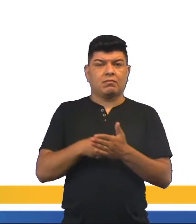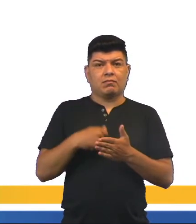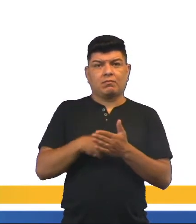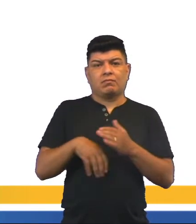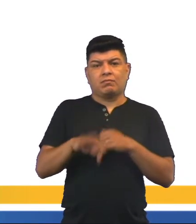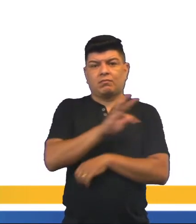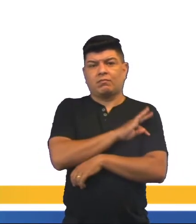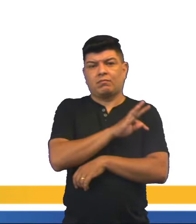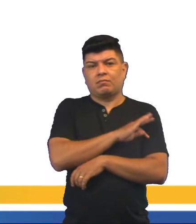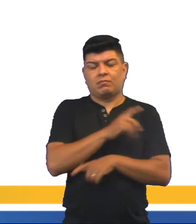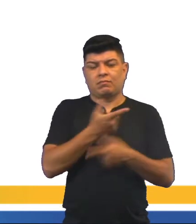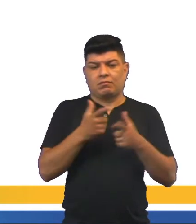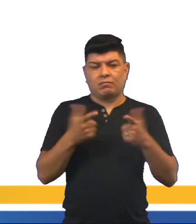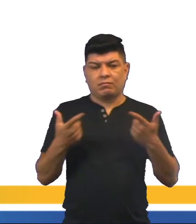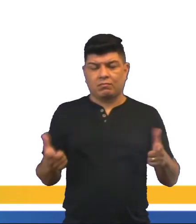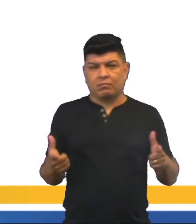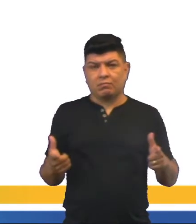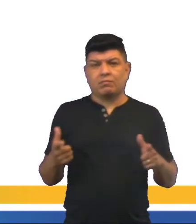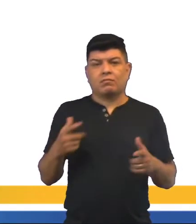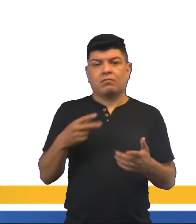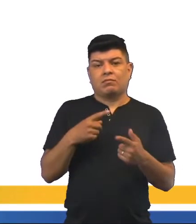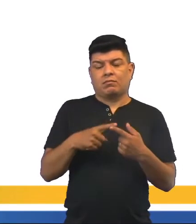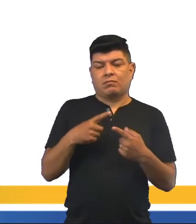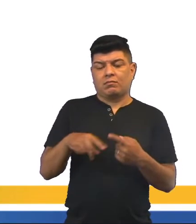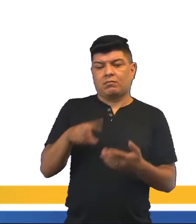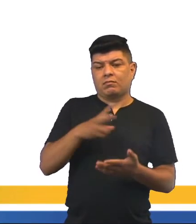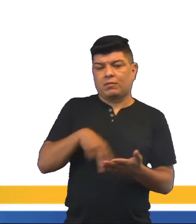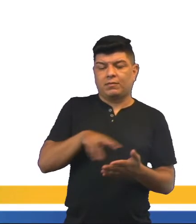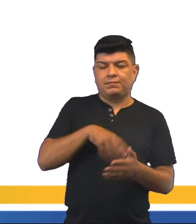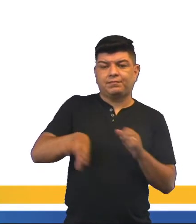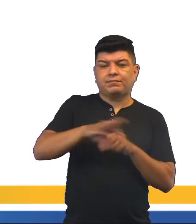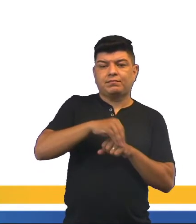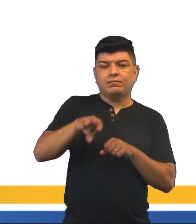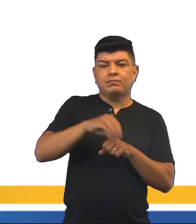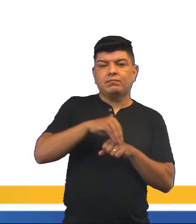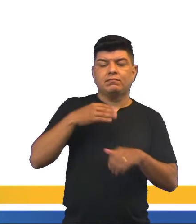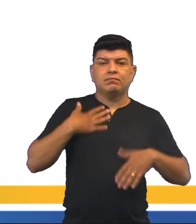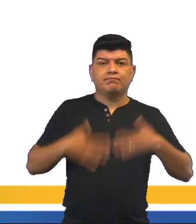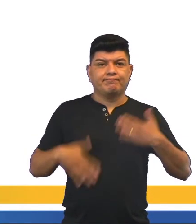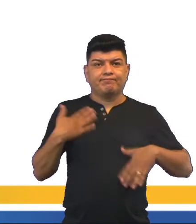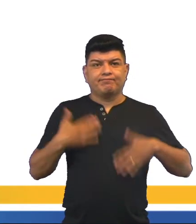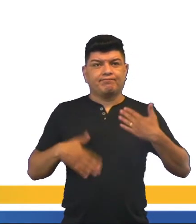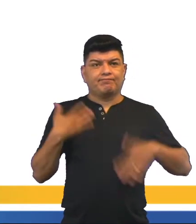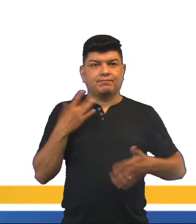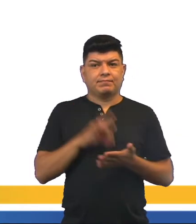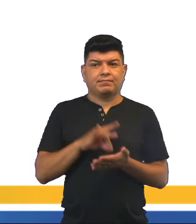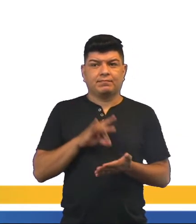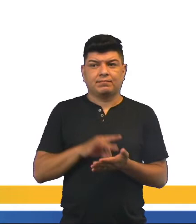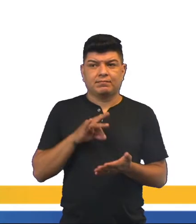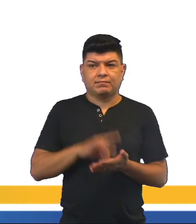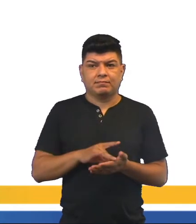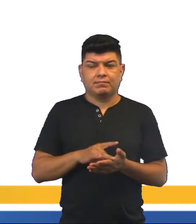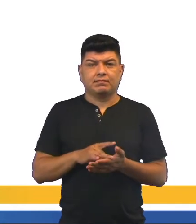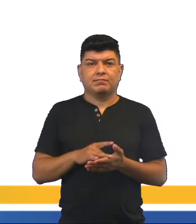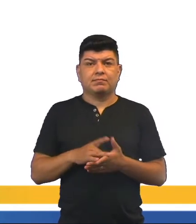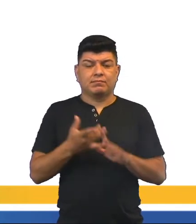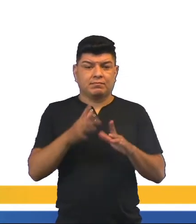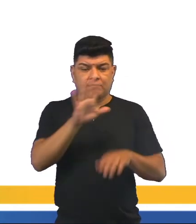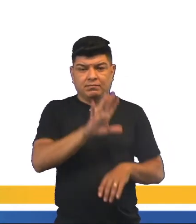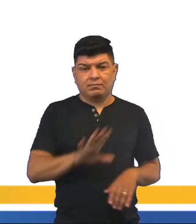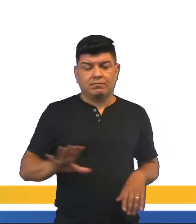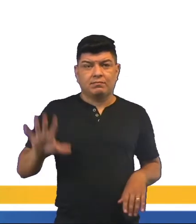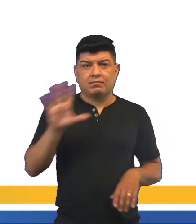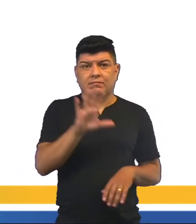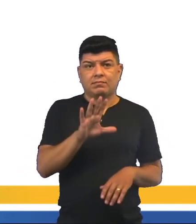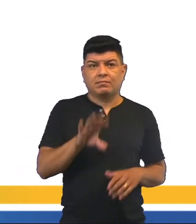exigências técnicas vão aumentando, pois a dança proporciona o conhecimento do corpo, não é verdade? Noções de espaço,